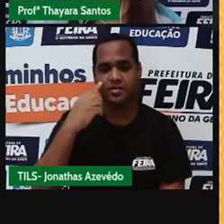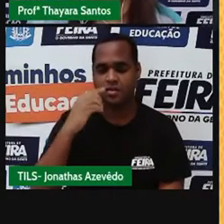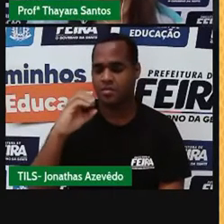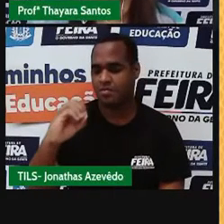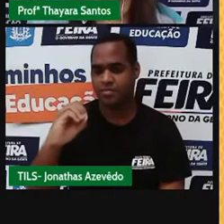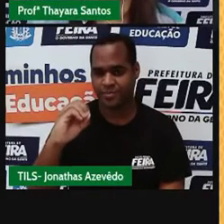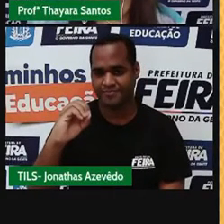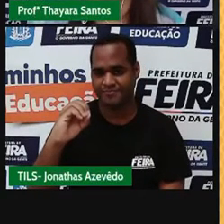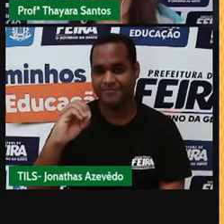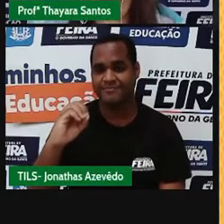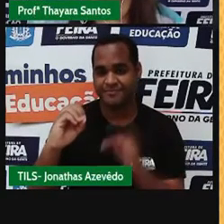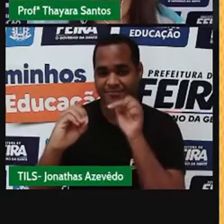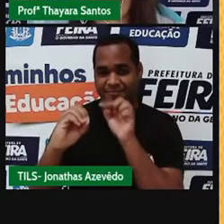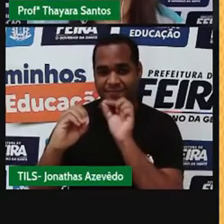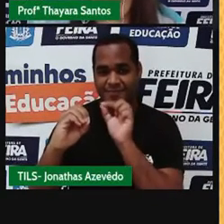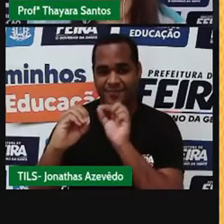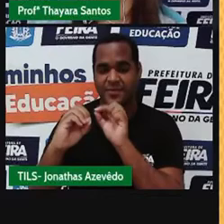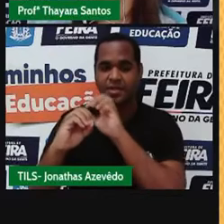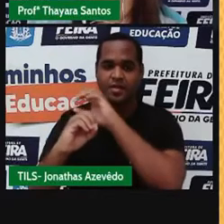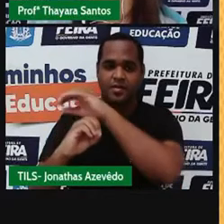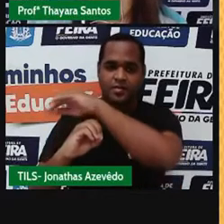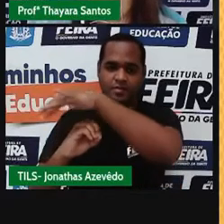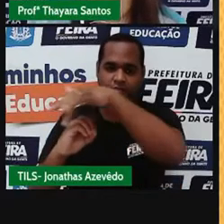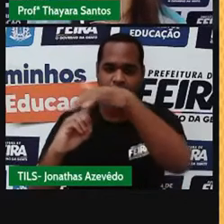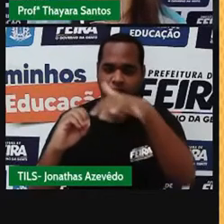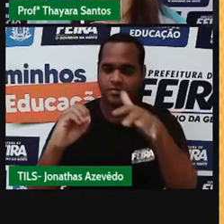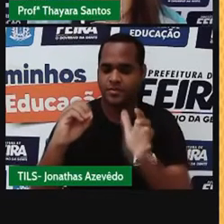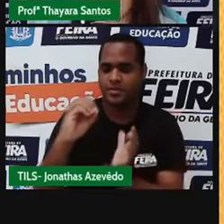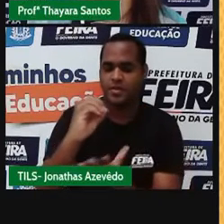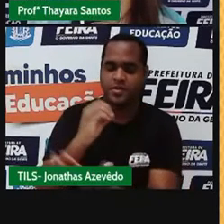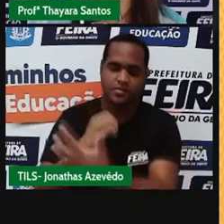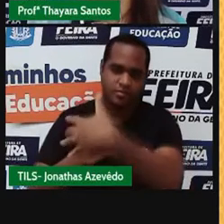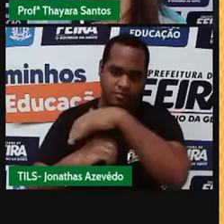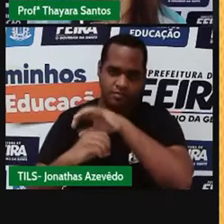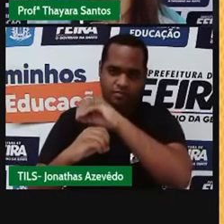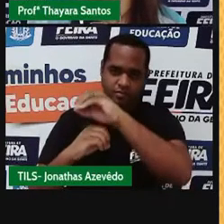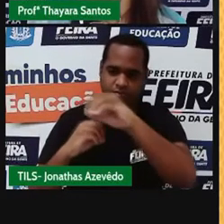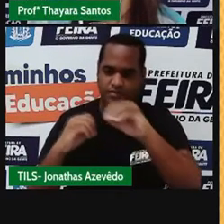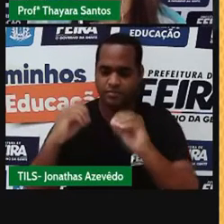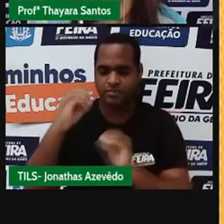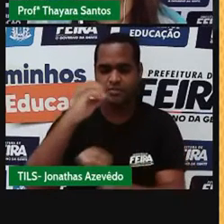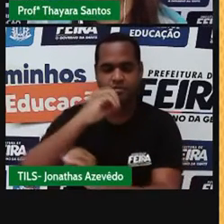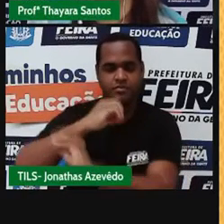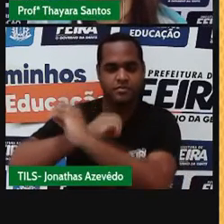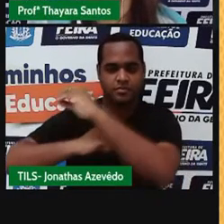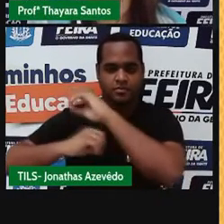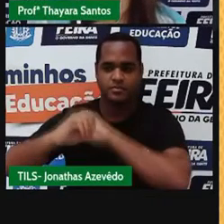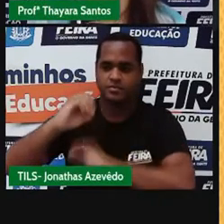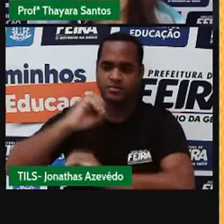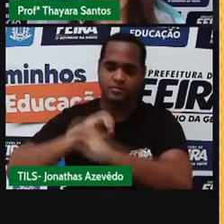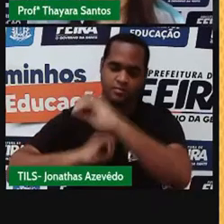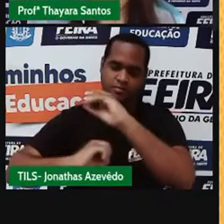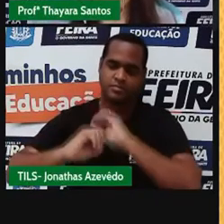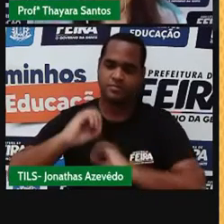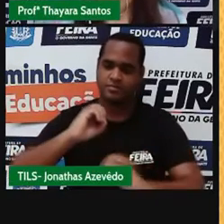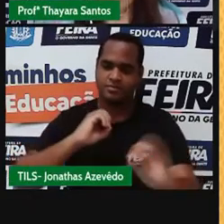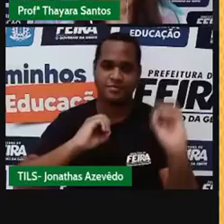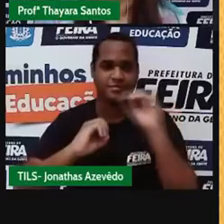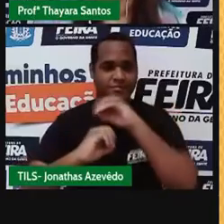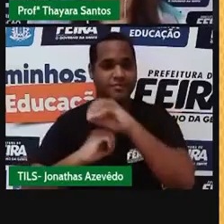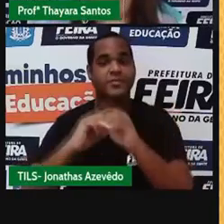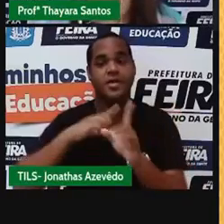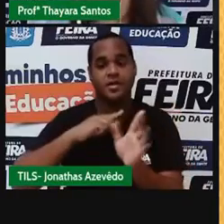núcleo e ao redor desse núcleo tinha as órbitas aqui, com estruturas de carga elétrica elétrica